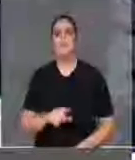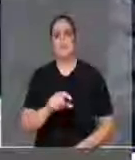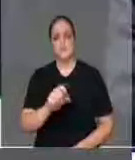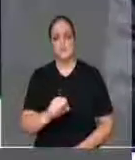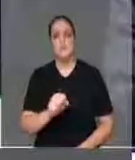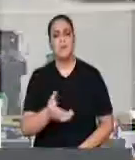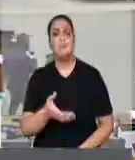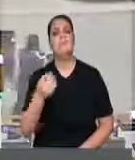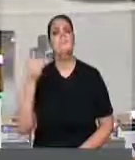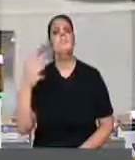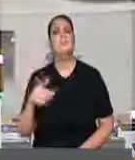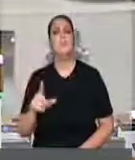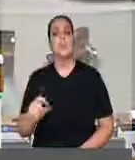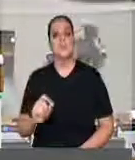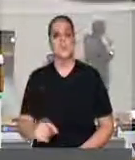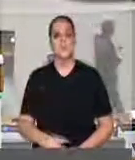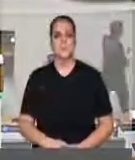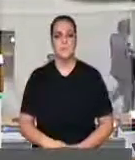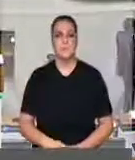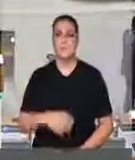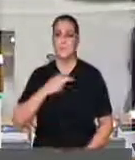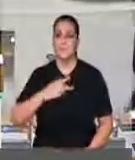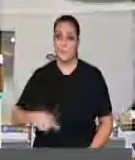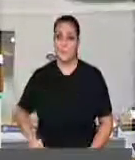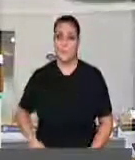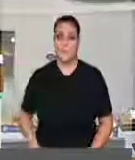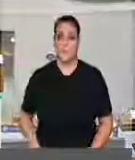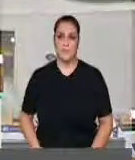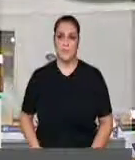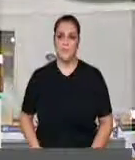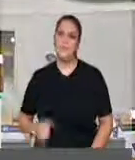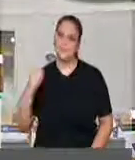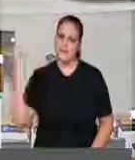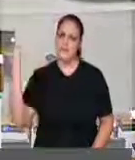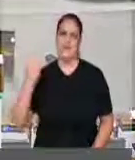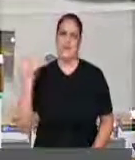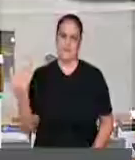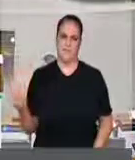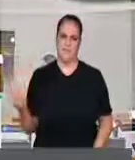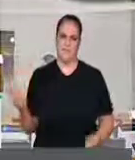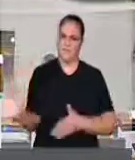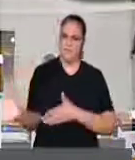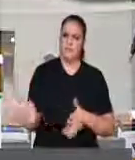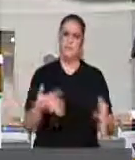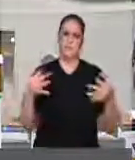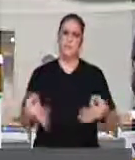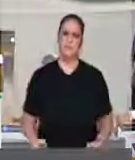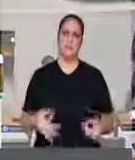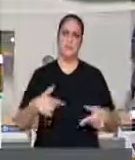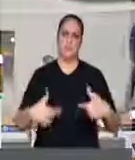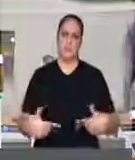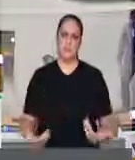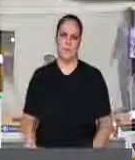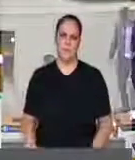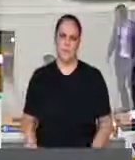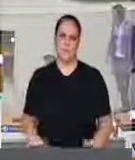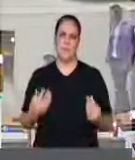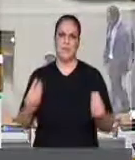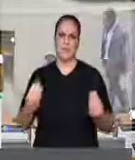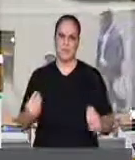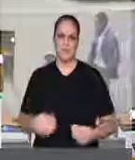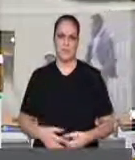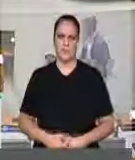Presidente, a questão é grave, diz respeito ao bom andamento dos trabalhos e a própria preservação